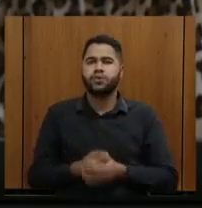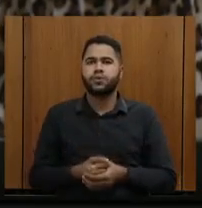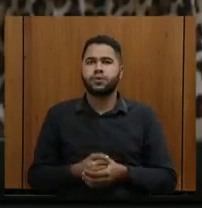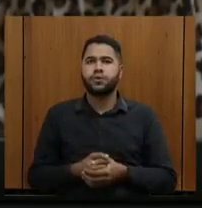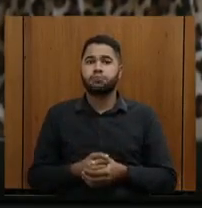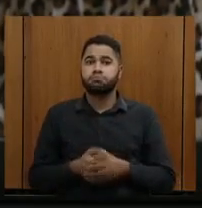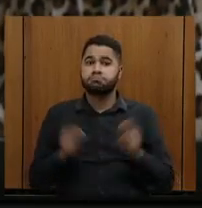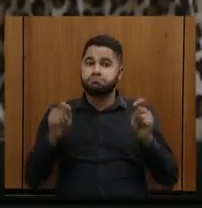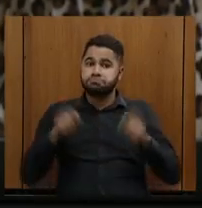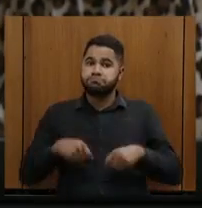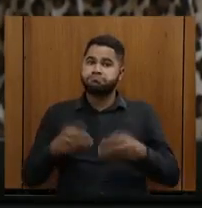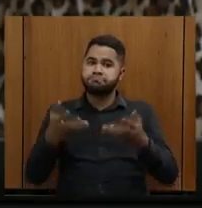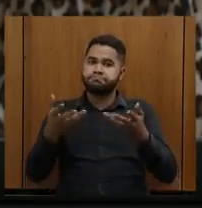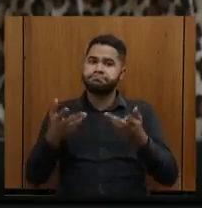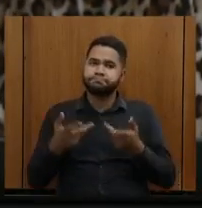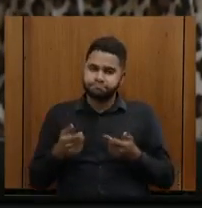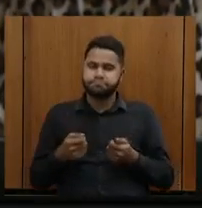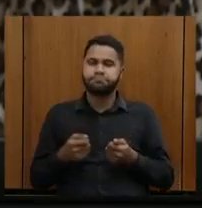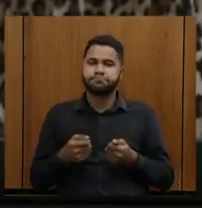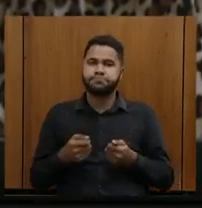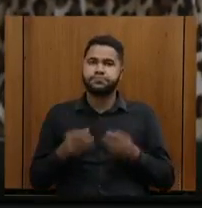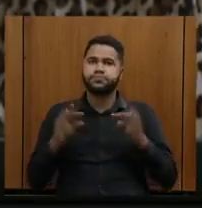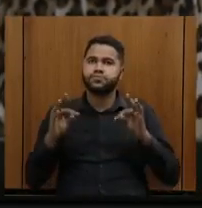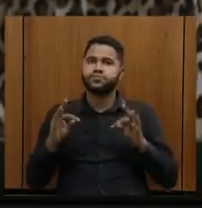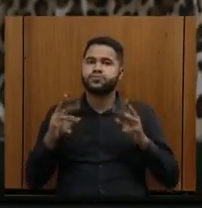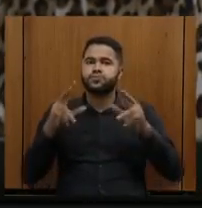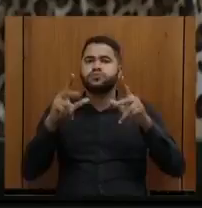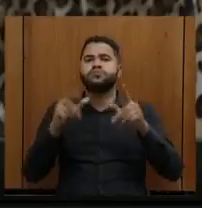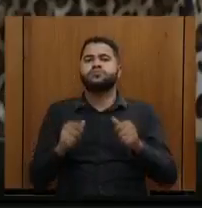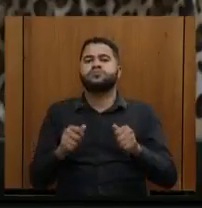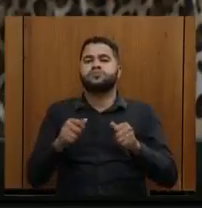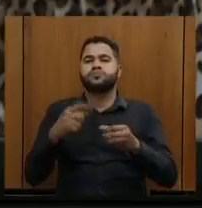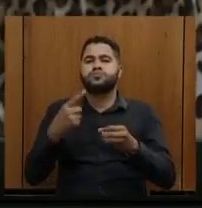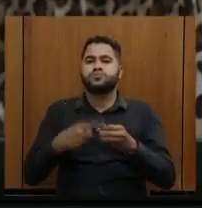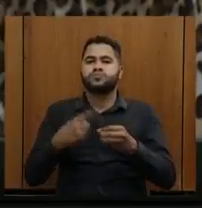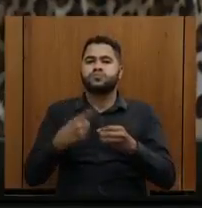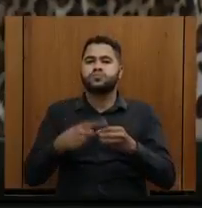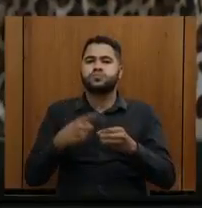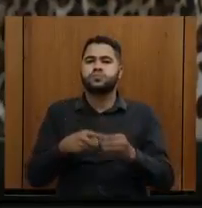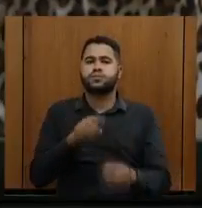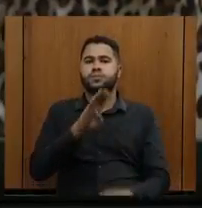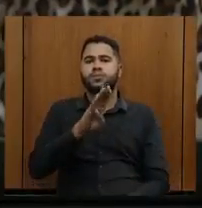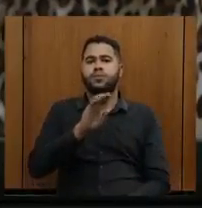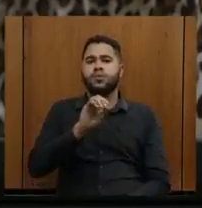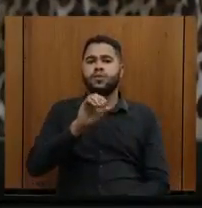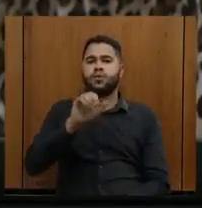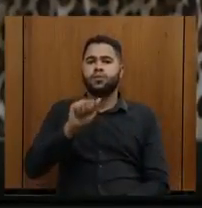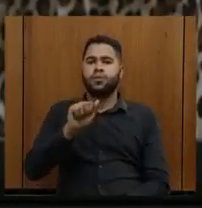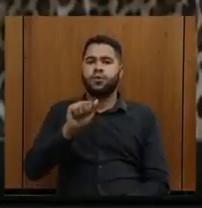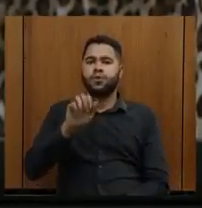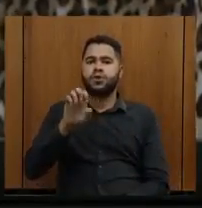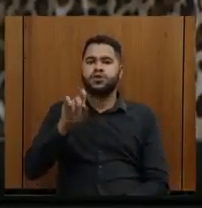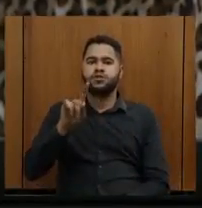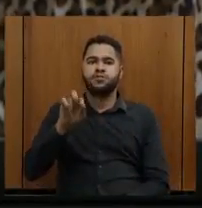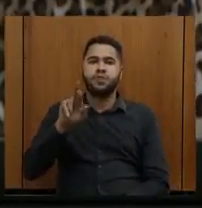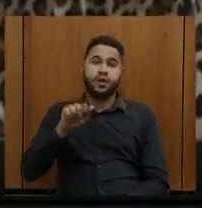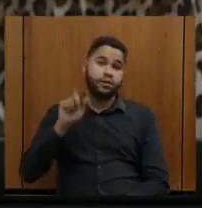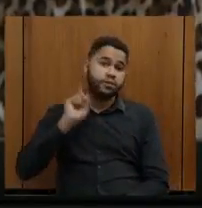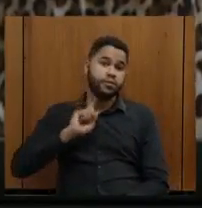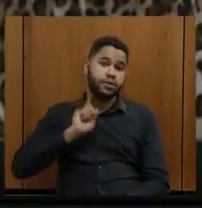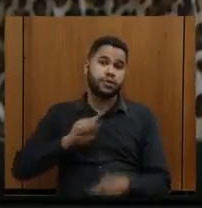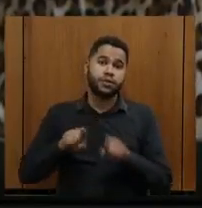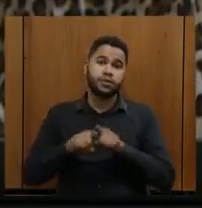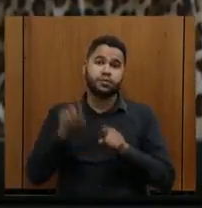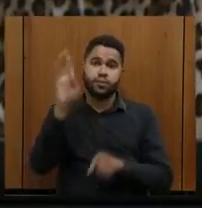assim que o senhor puder atender aí a todos aí da cidade de Boa Esperança, Minas Gerais e Brasil todo, porque Nelson